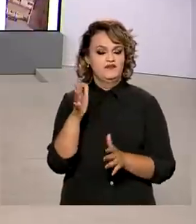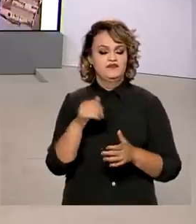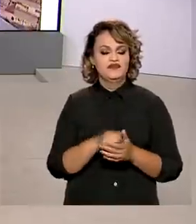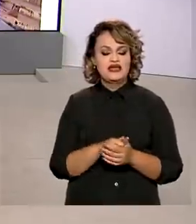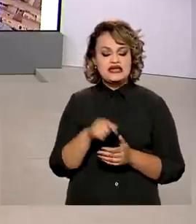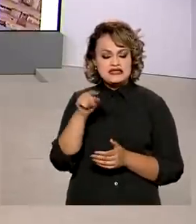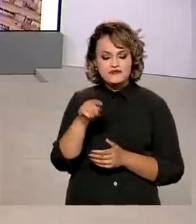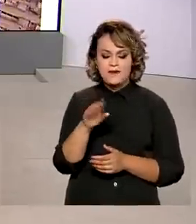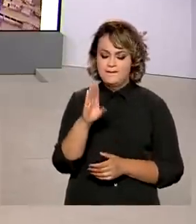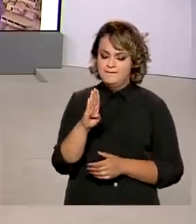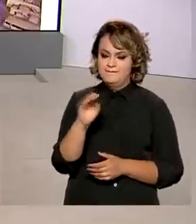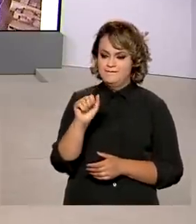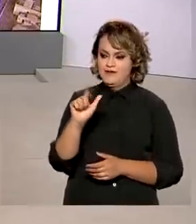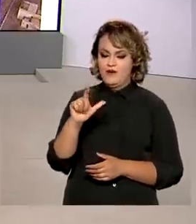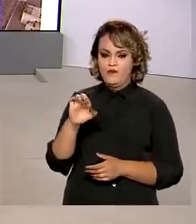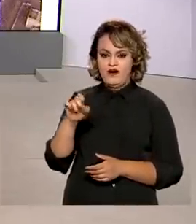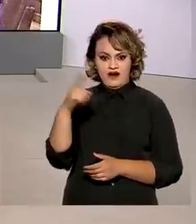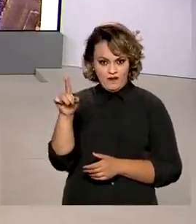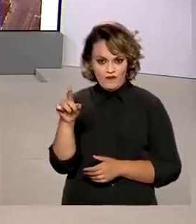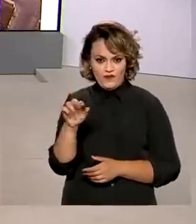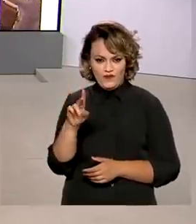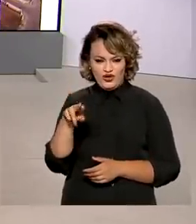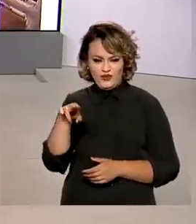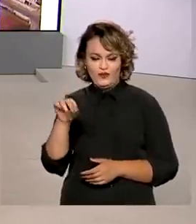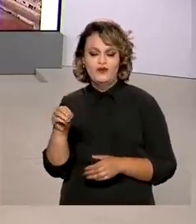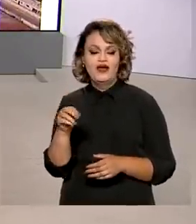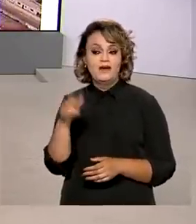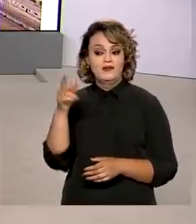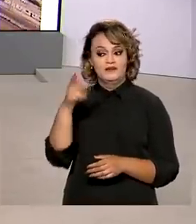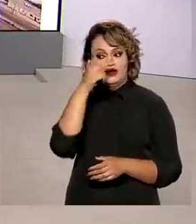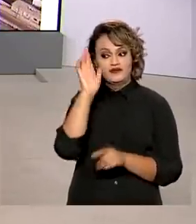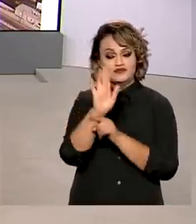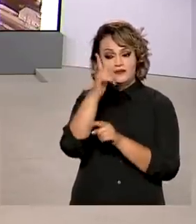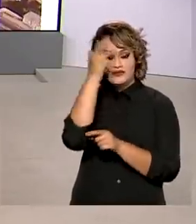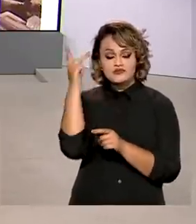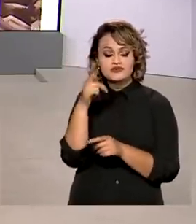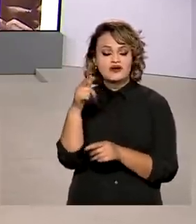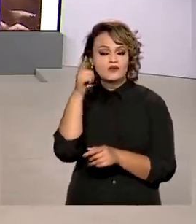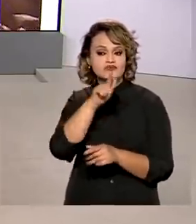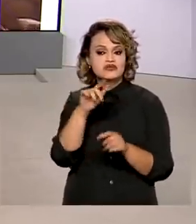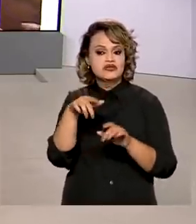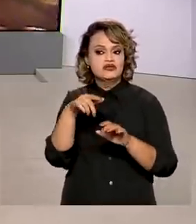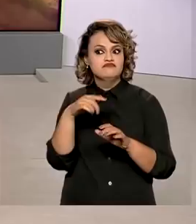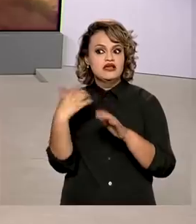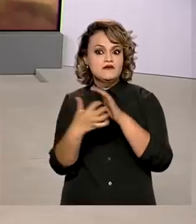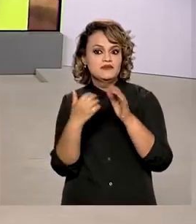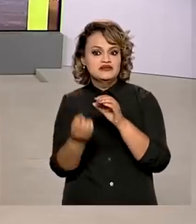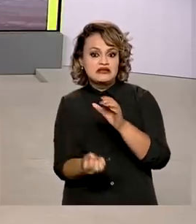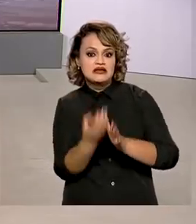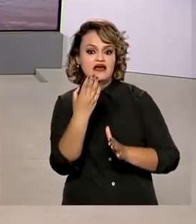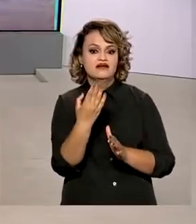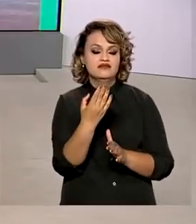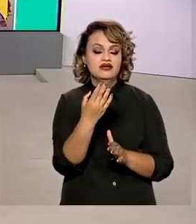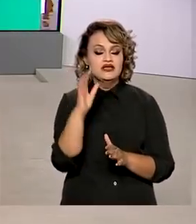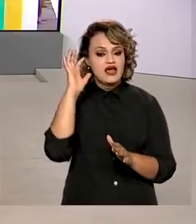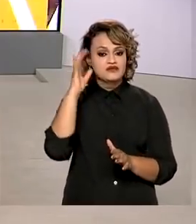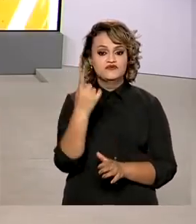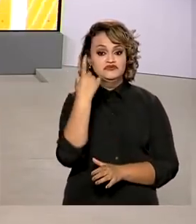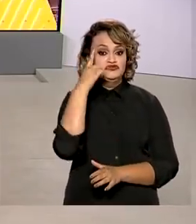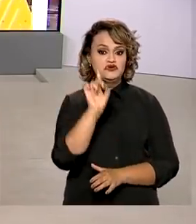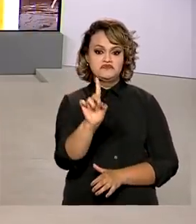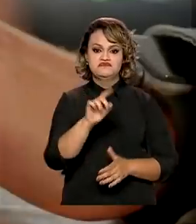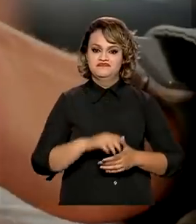digital os procedimentos necessários para abrir um negócio no Brasil. Agora, tudo pode ser resolvido em apenas um dia.